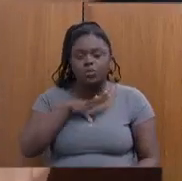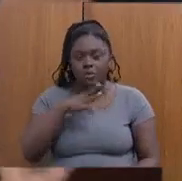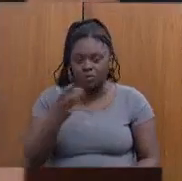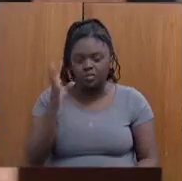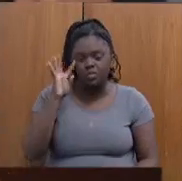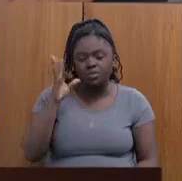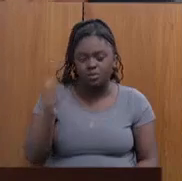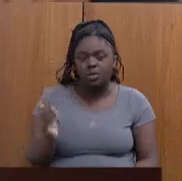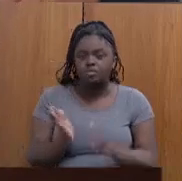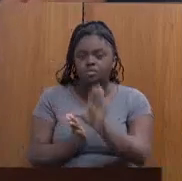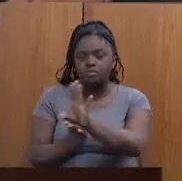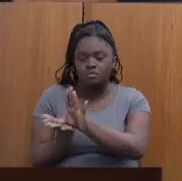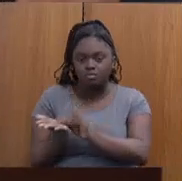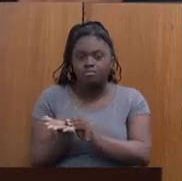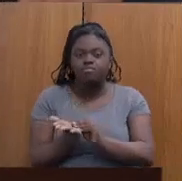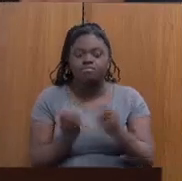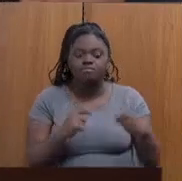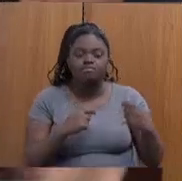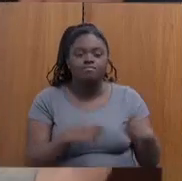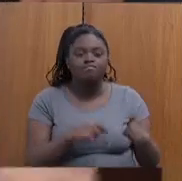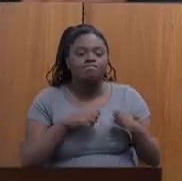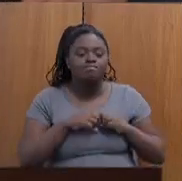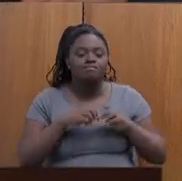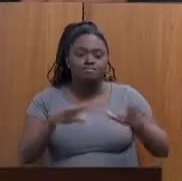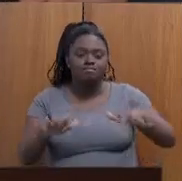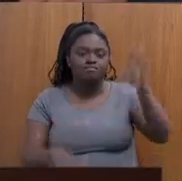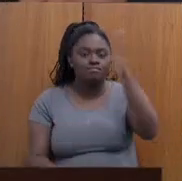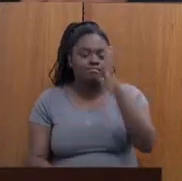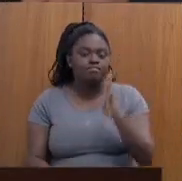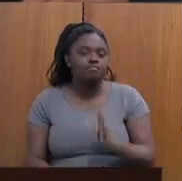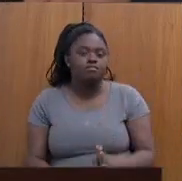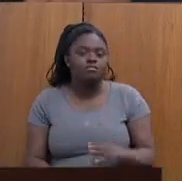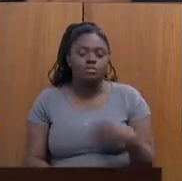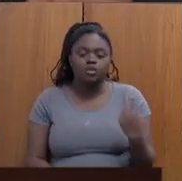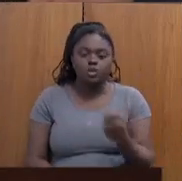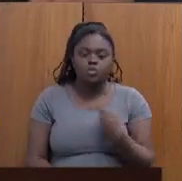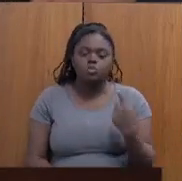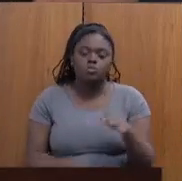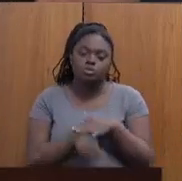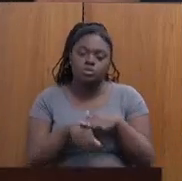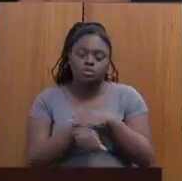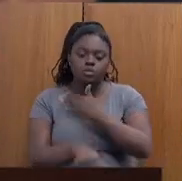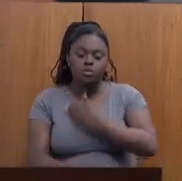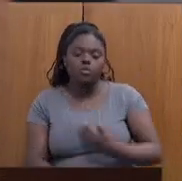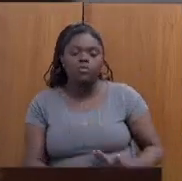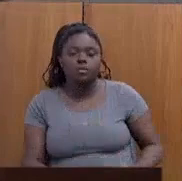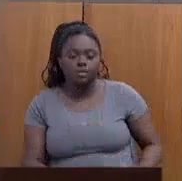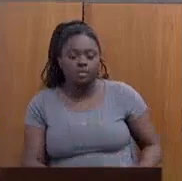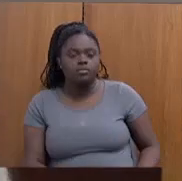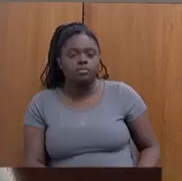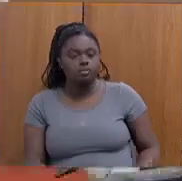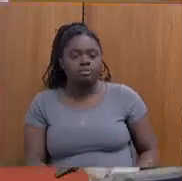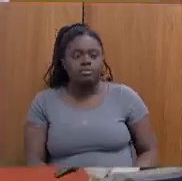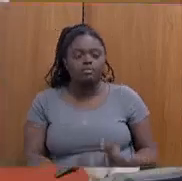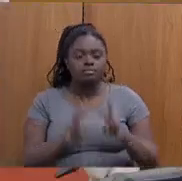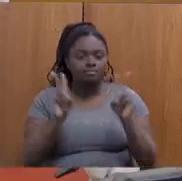que esse modelo tinha que ser replicado no Brasil. Então, nós estamos conversando, vamos conversar até com o governo federal sobre isso. Sim.